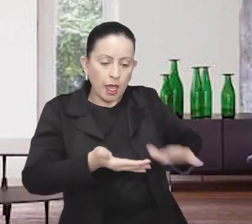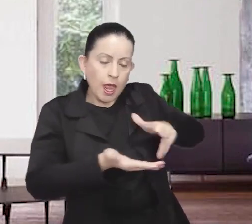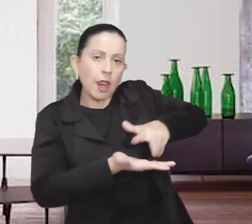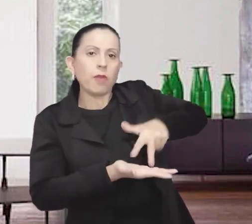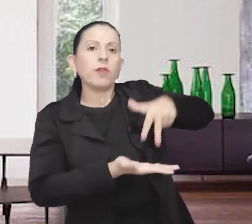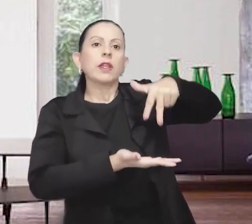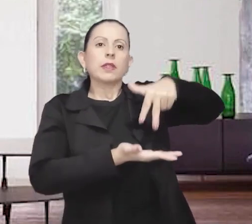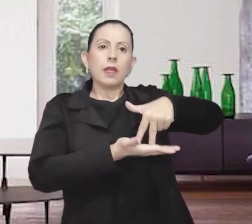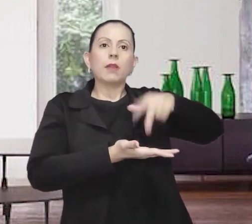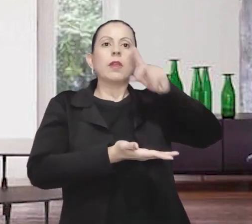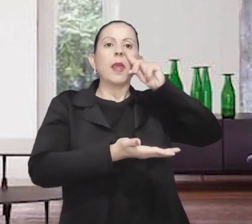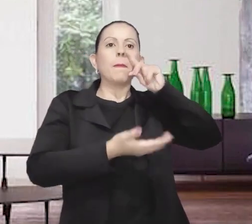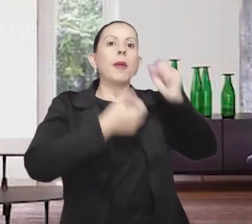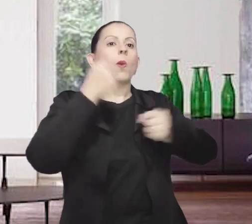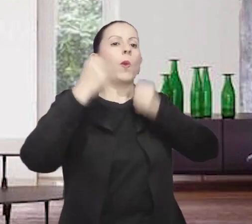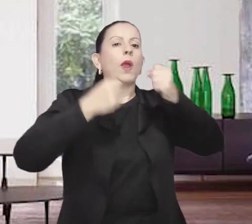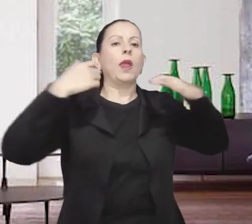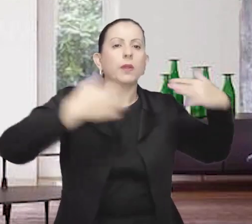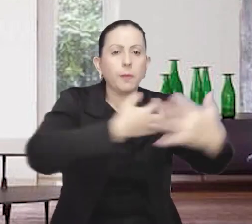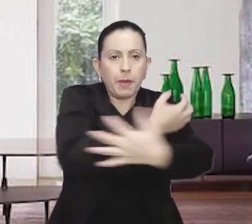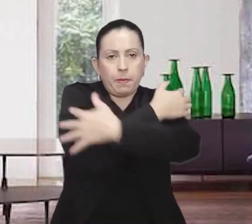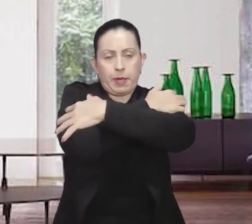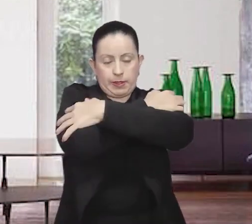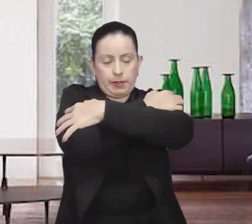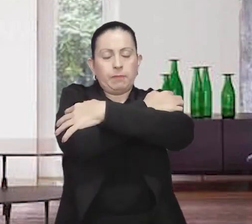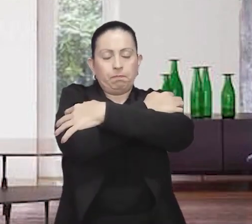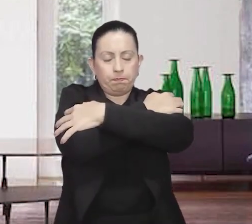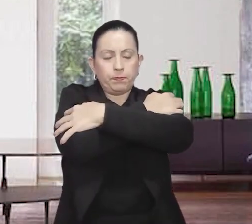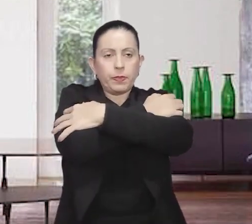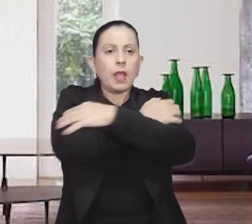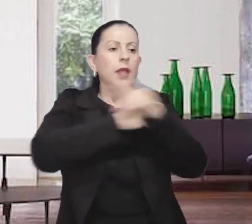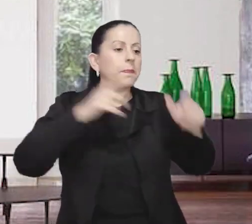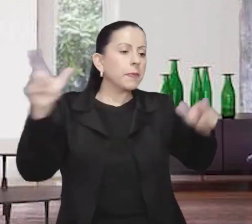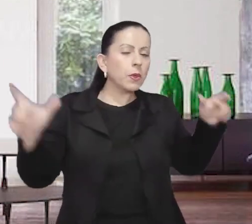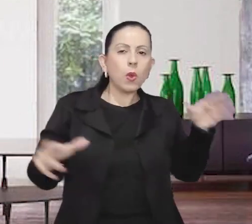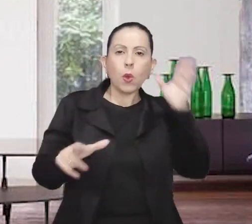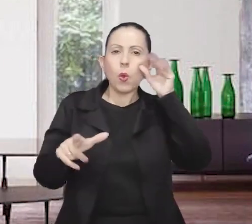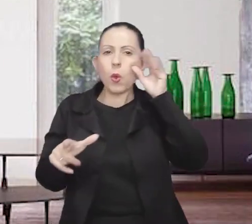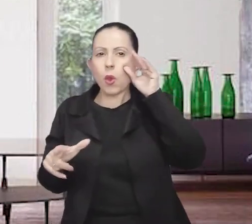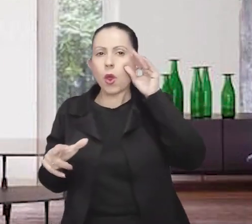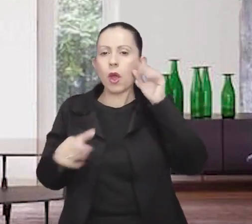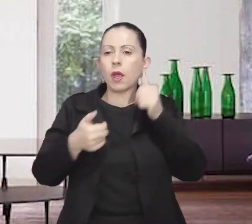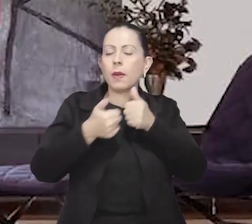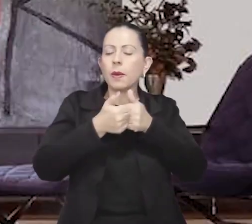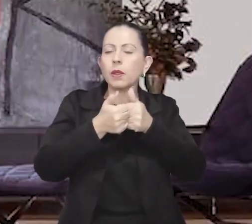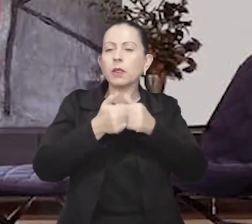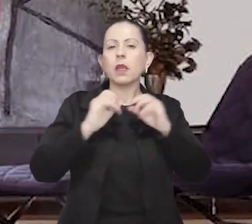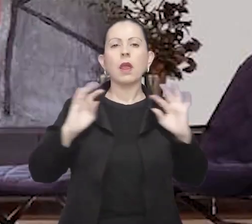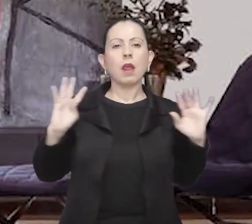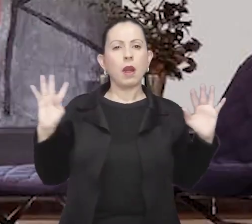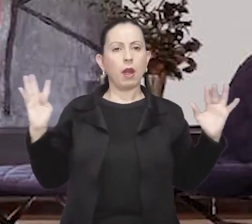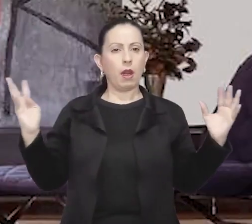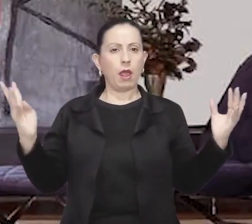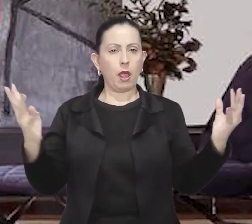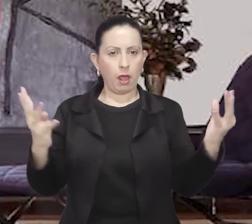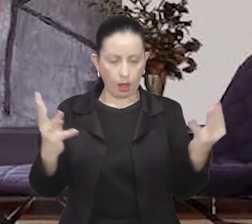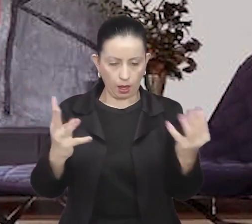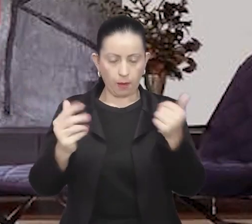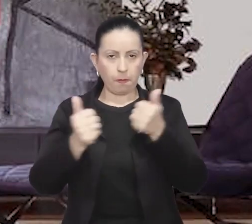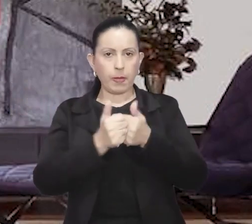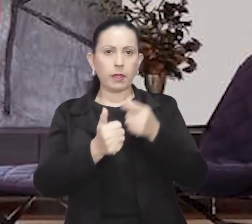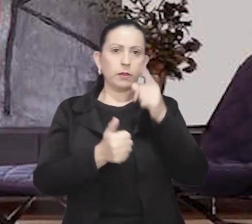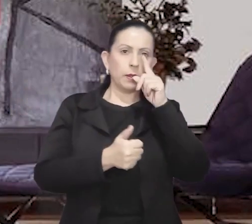Os curiosos aproximam-se devagar e rodeiam a mãe e a criança. E aí,